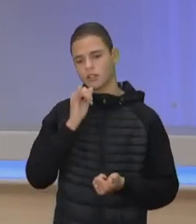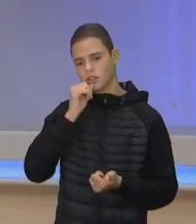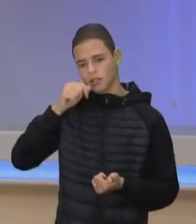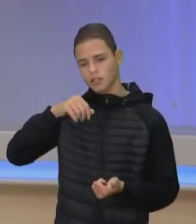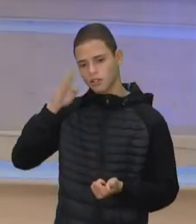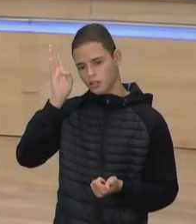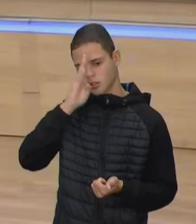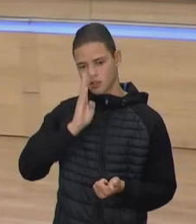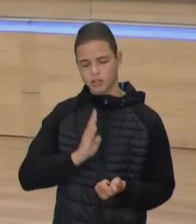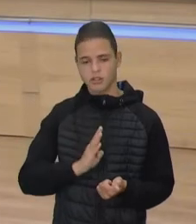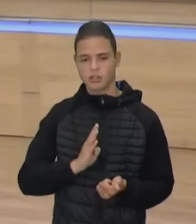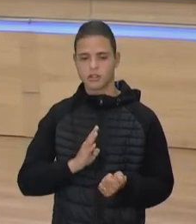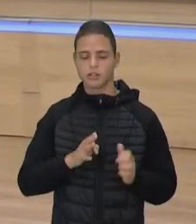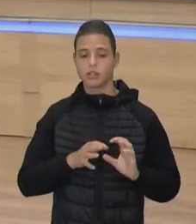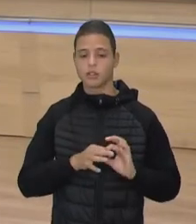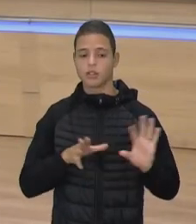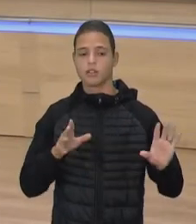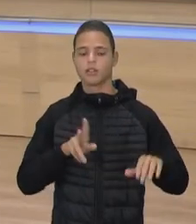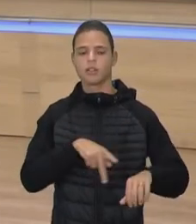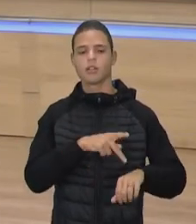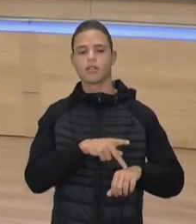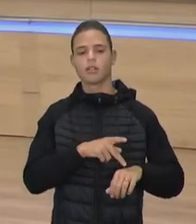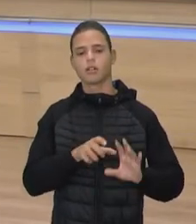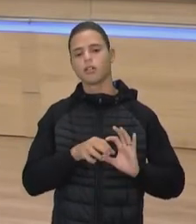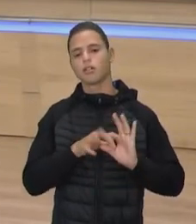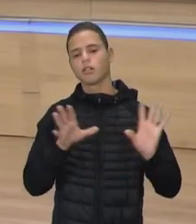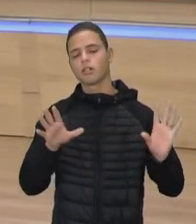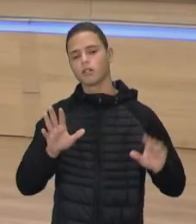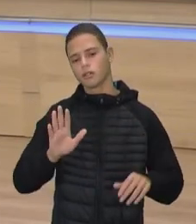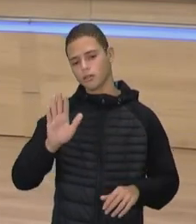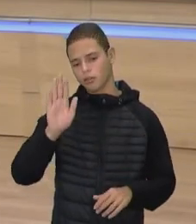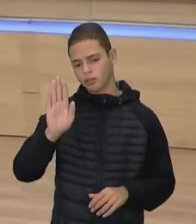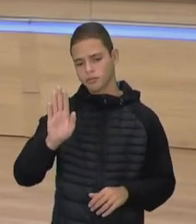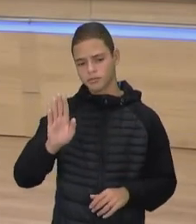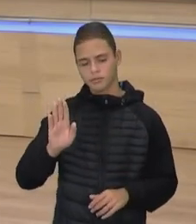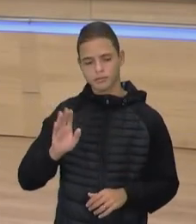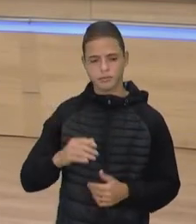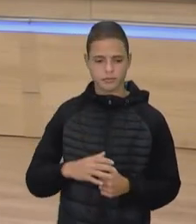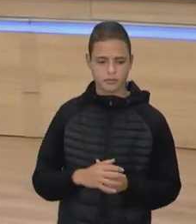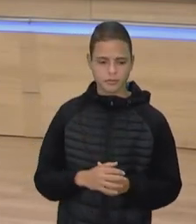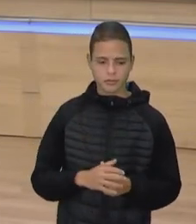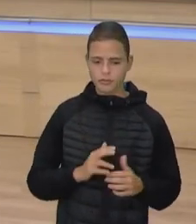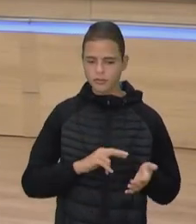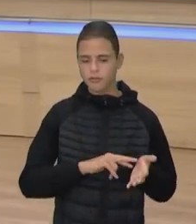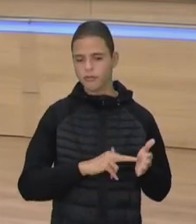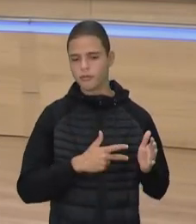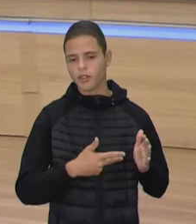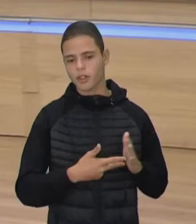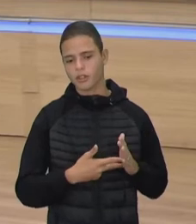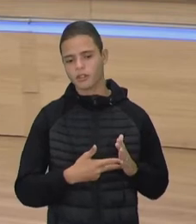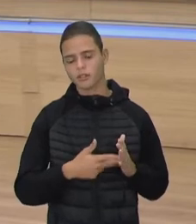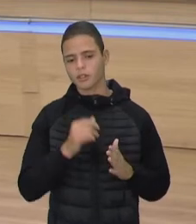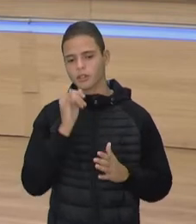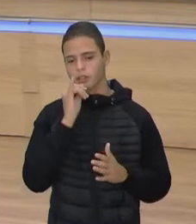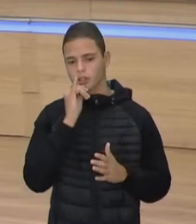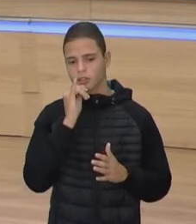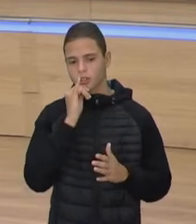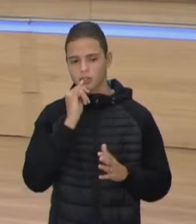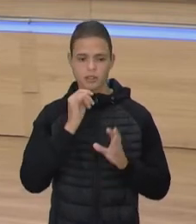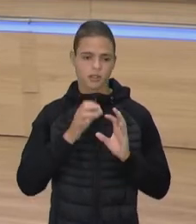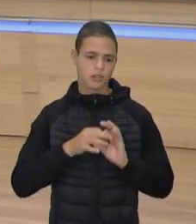independente, mas essa independência do Brasil, ela não significou também a